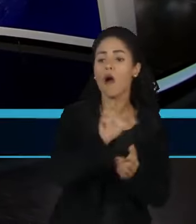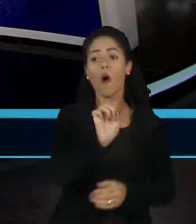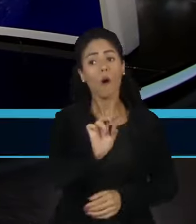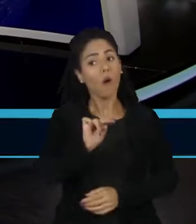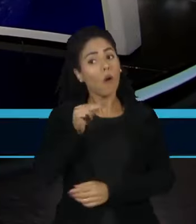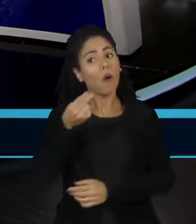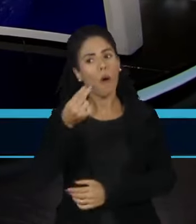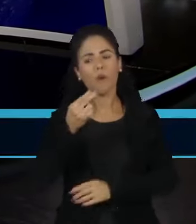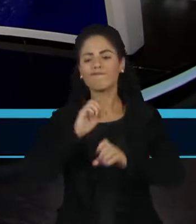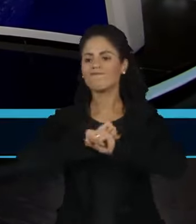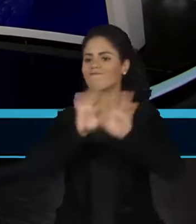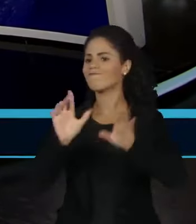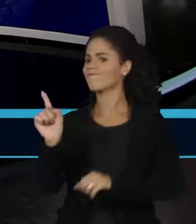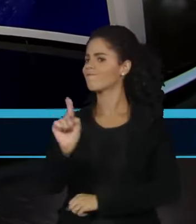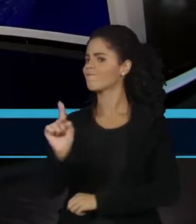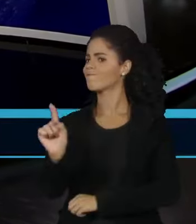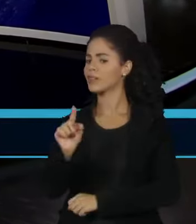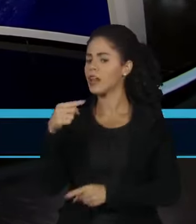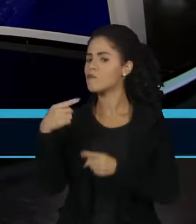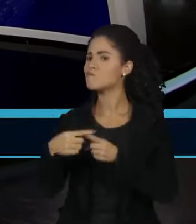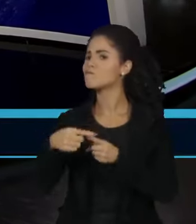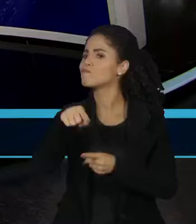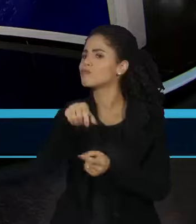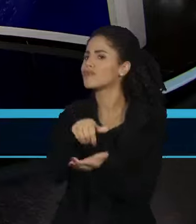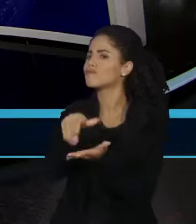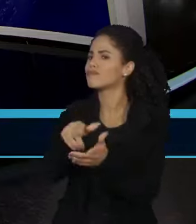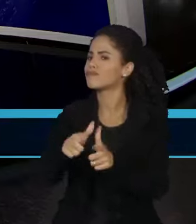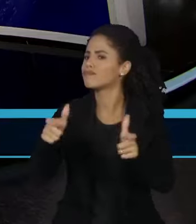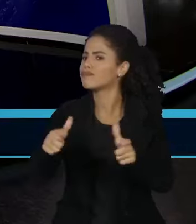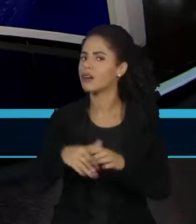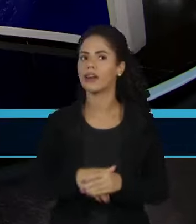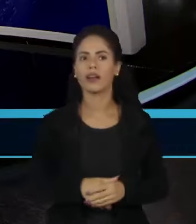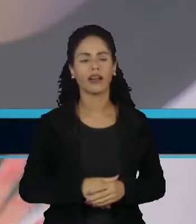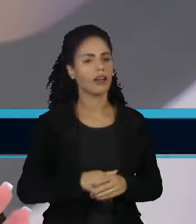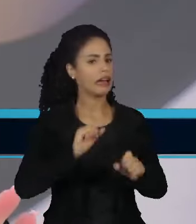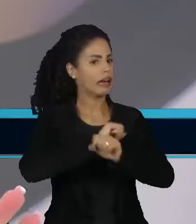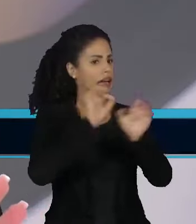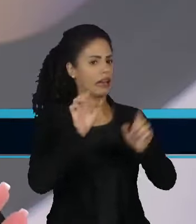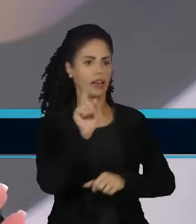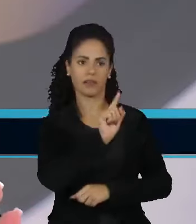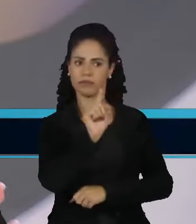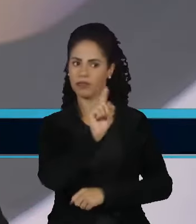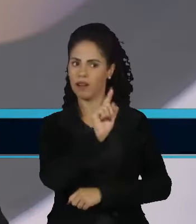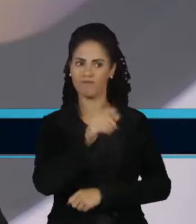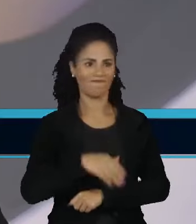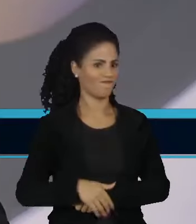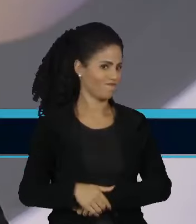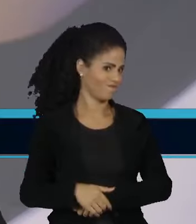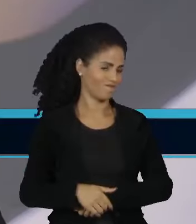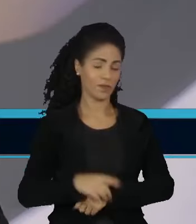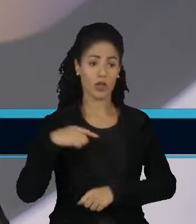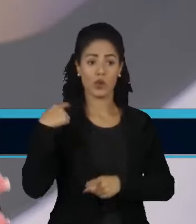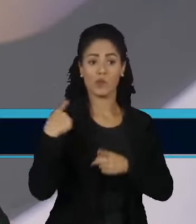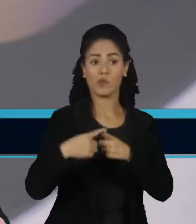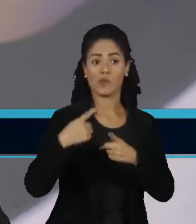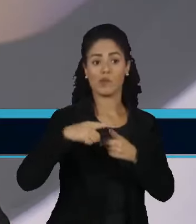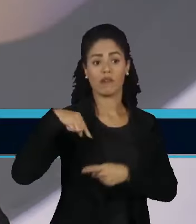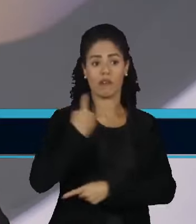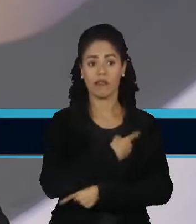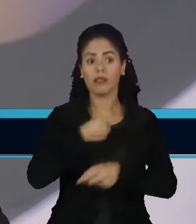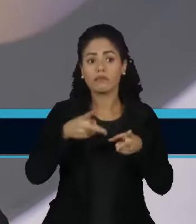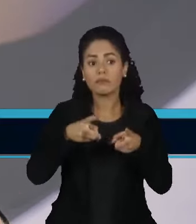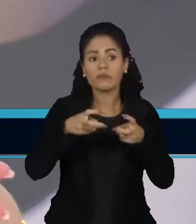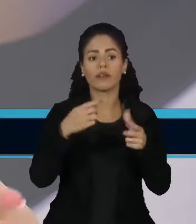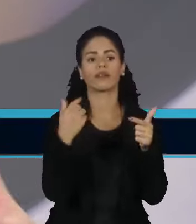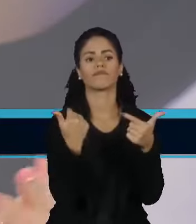está claro exatamente a razão? Não é claro ainda, Karen. É uma hipótese, né? Quando a gente olha o que está acontecendo hoje no